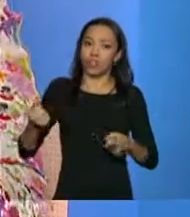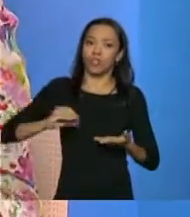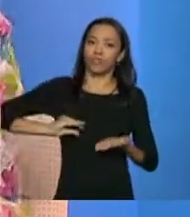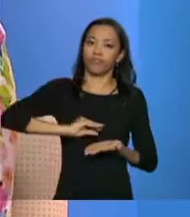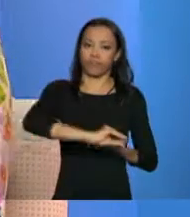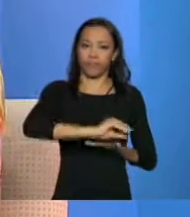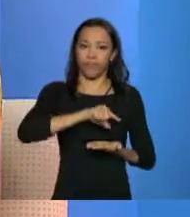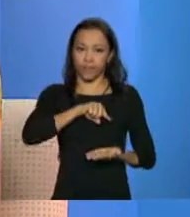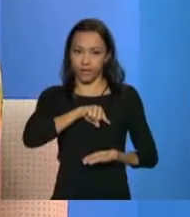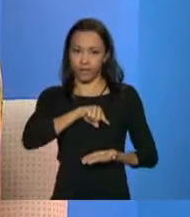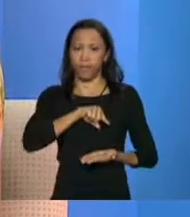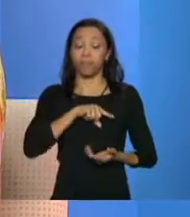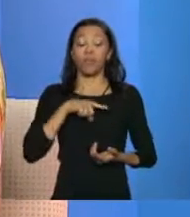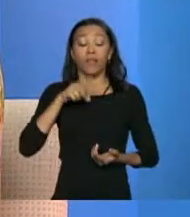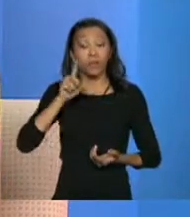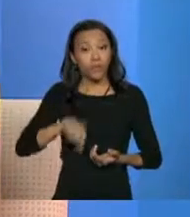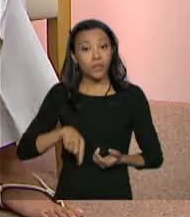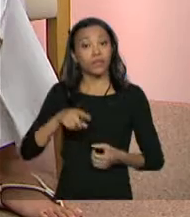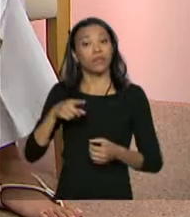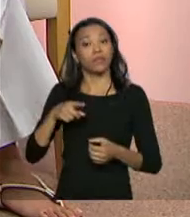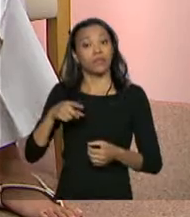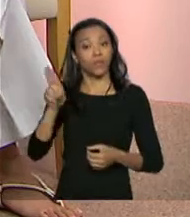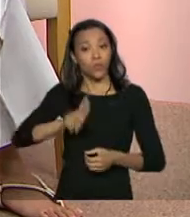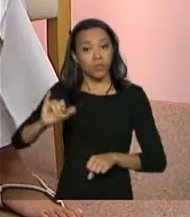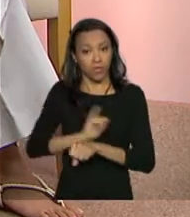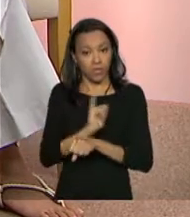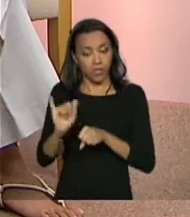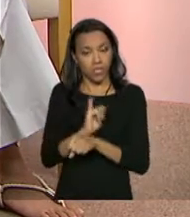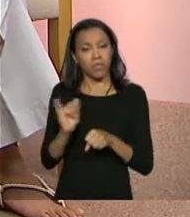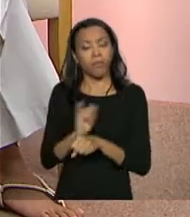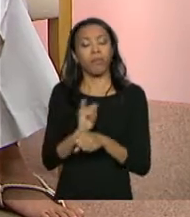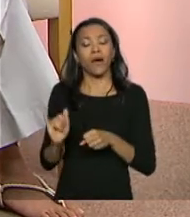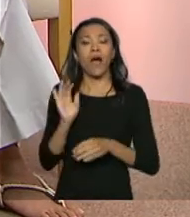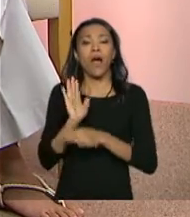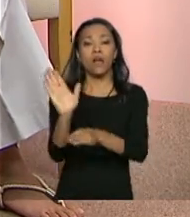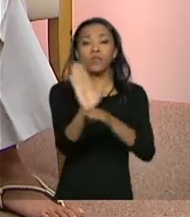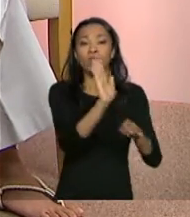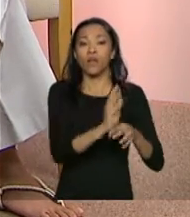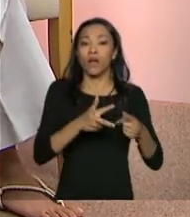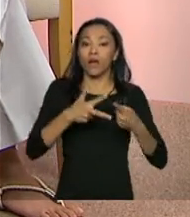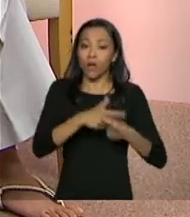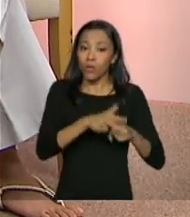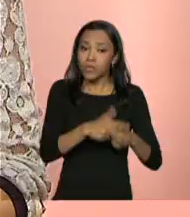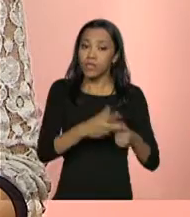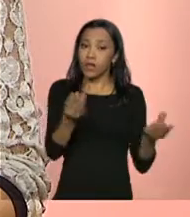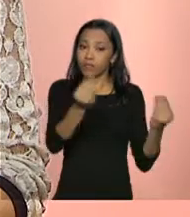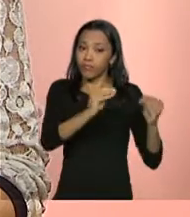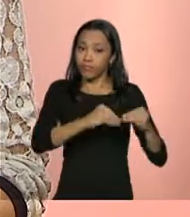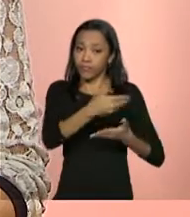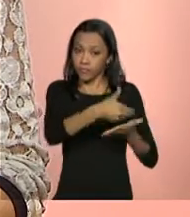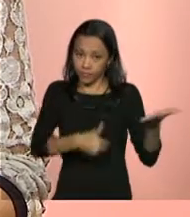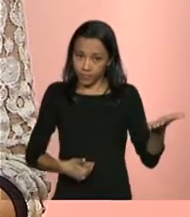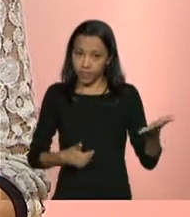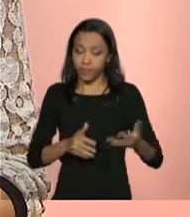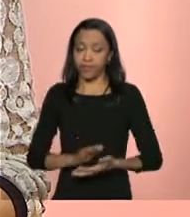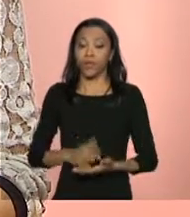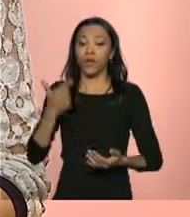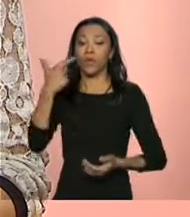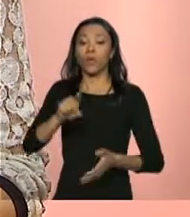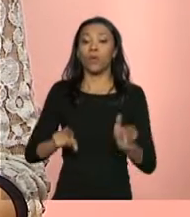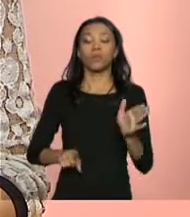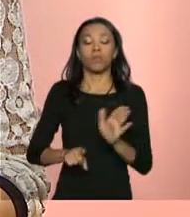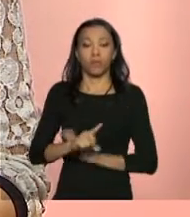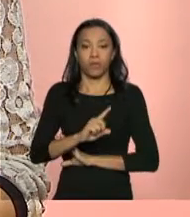justamente para tentar fortalecer a atualização cadastral nos municípios. Denise e João Carlos de Mato